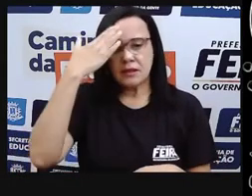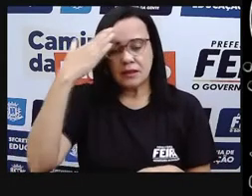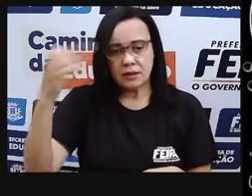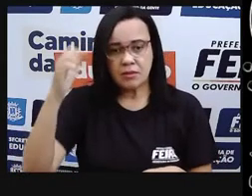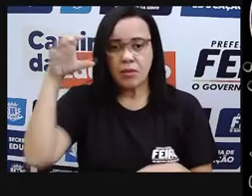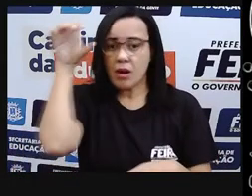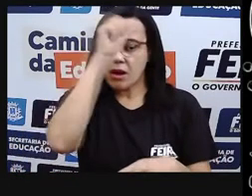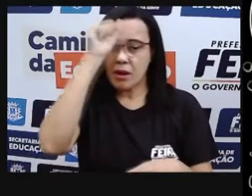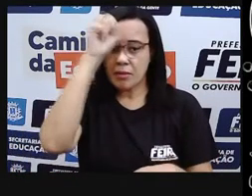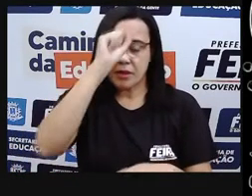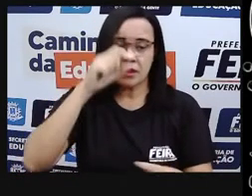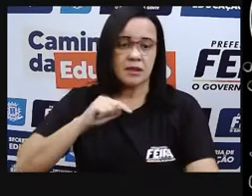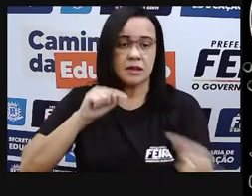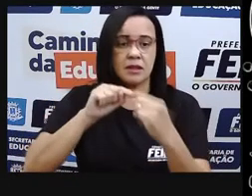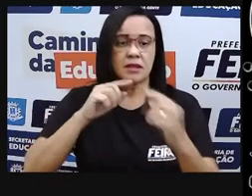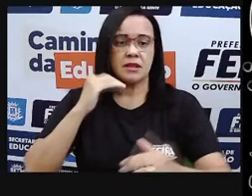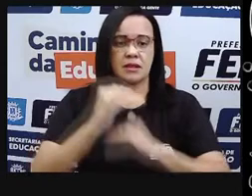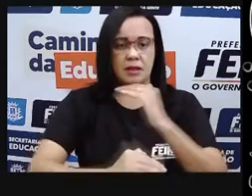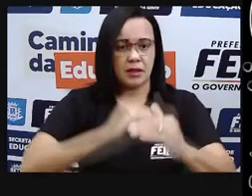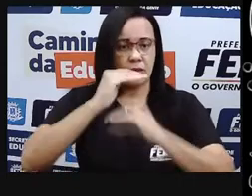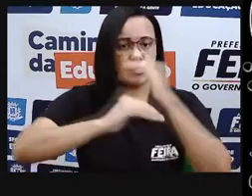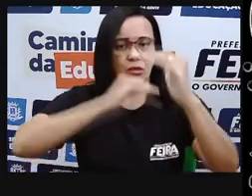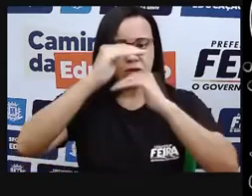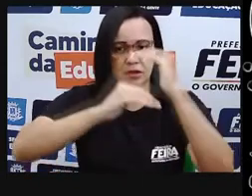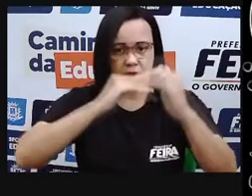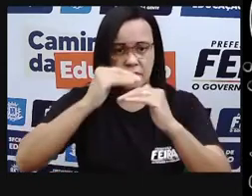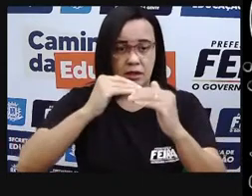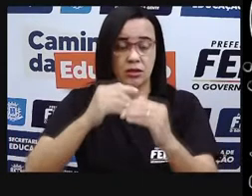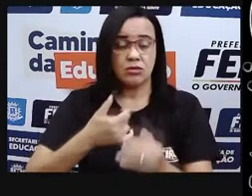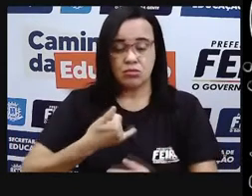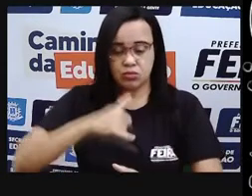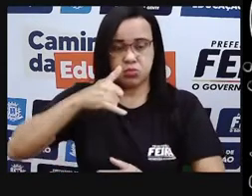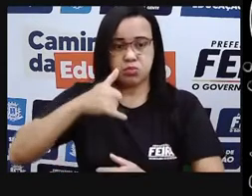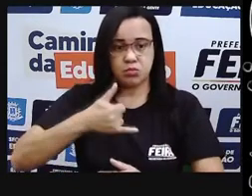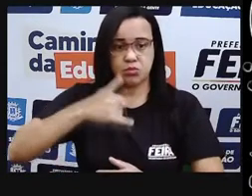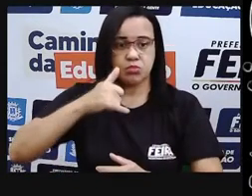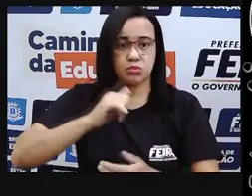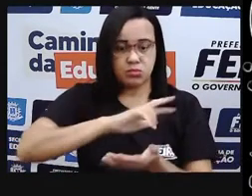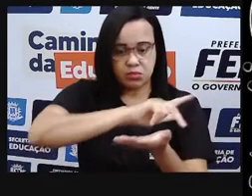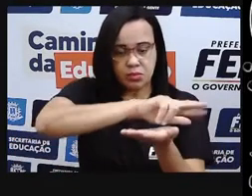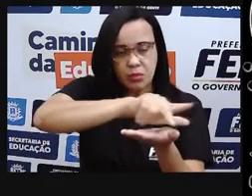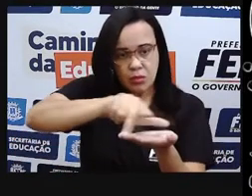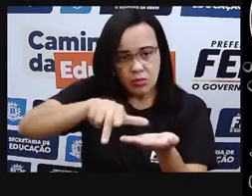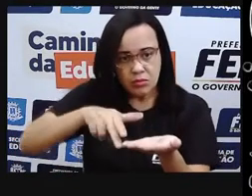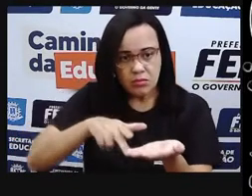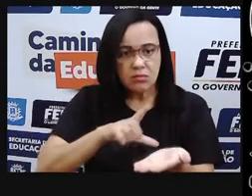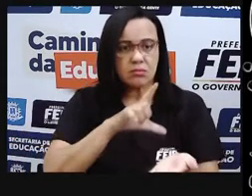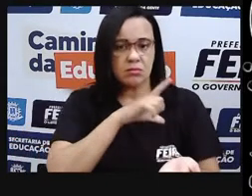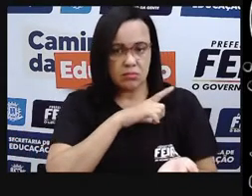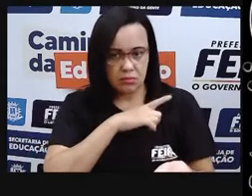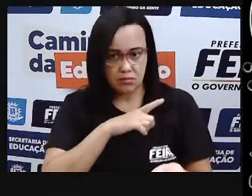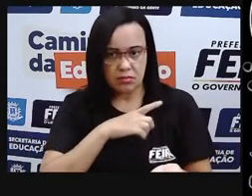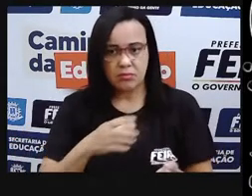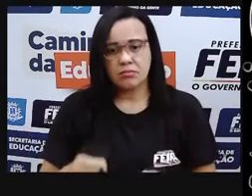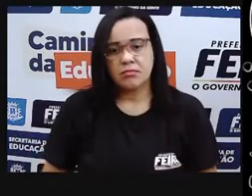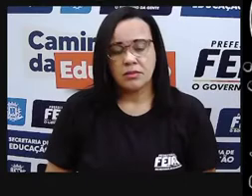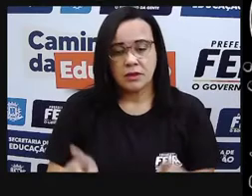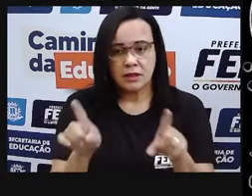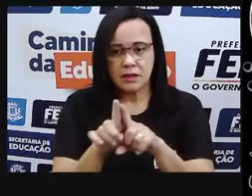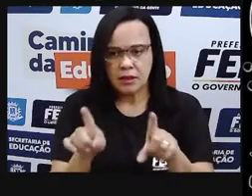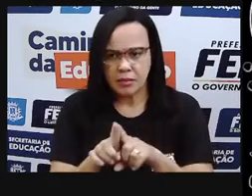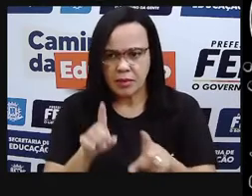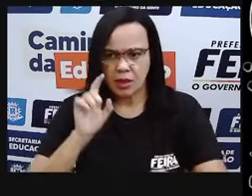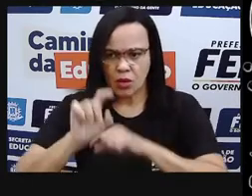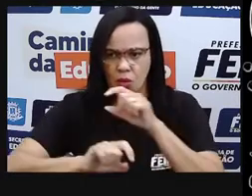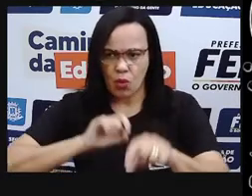renováveis e não renováveis, e tipos de energia utilizados em residências, comunidades ou cidades. E um